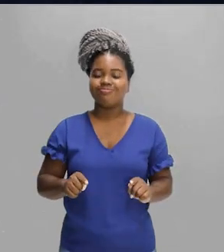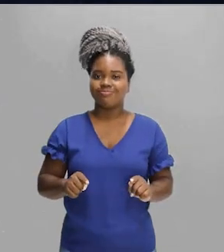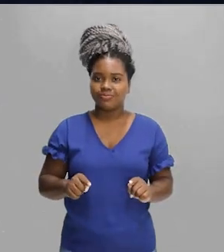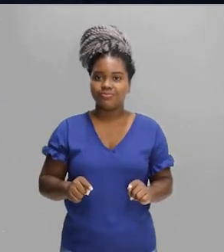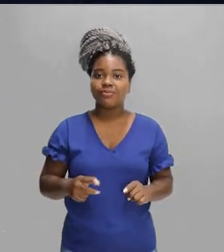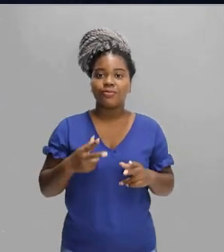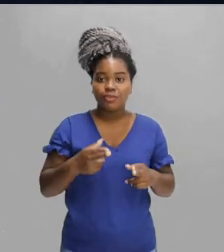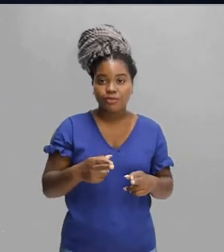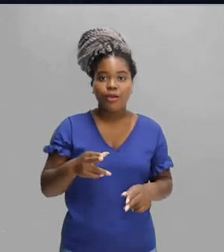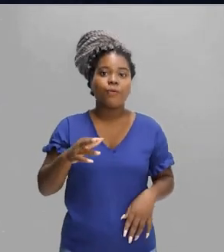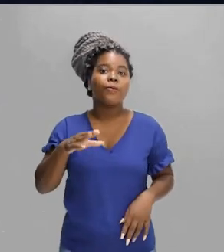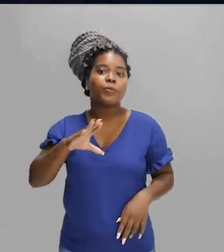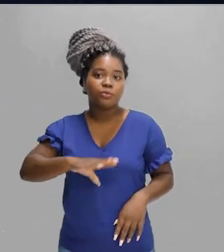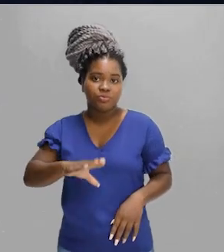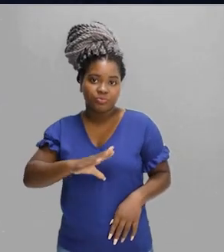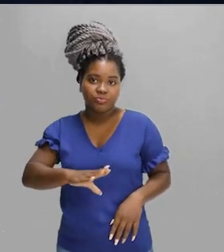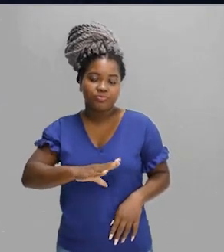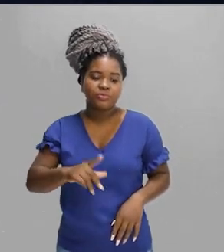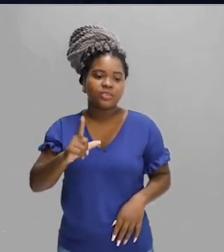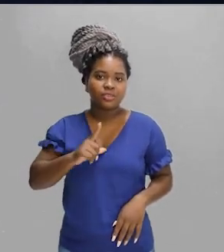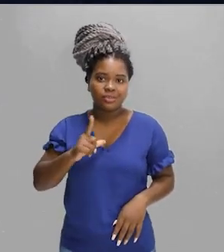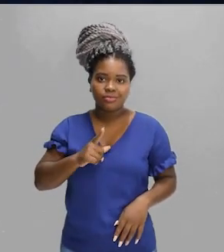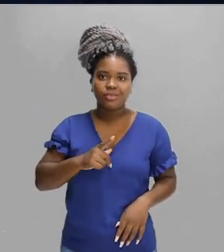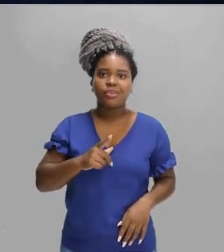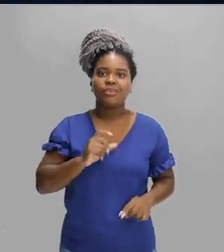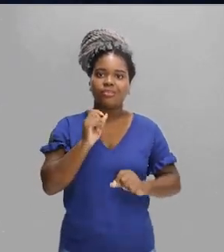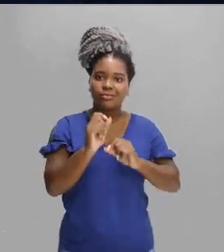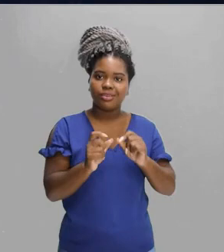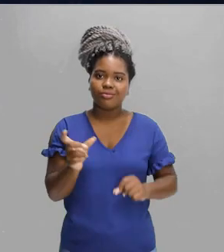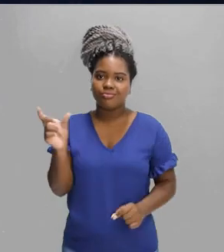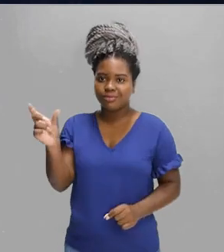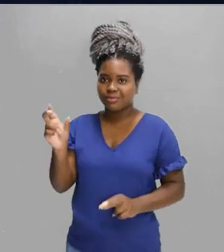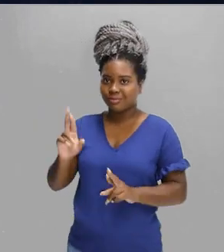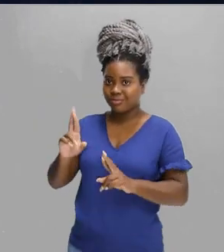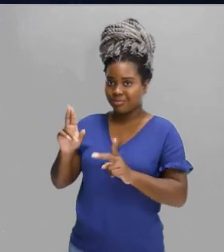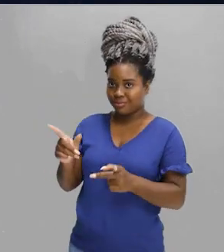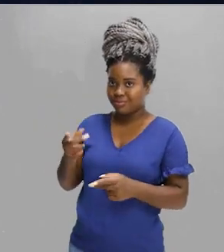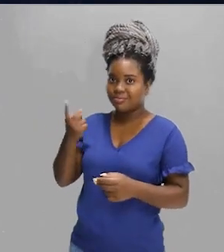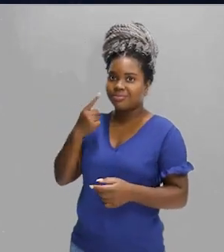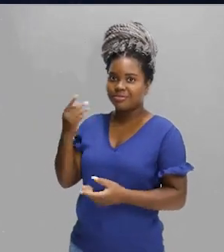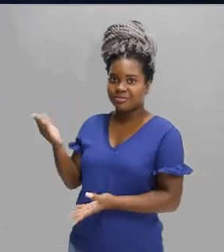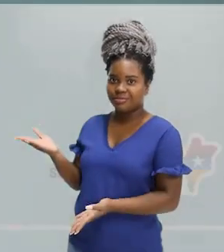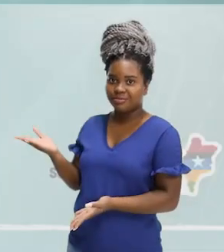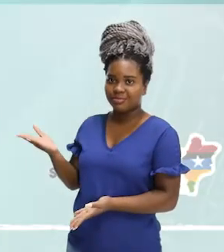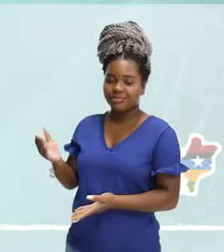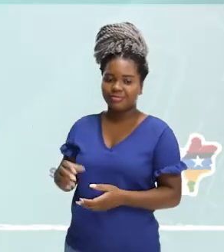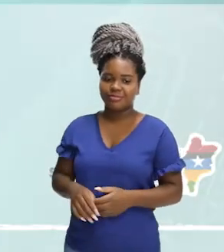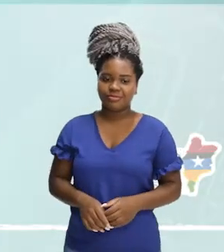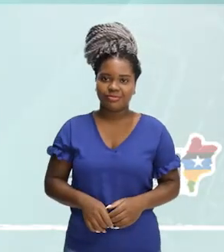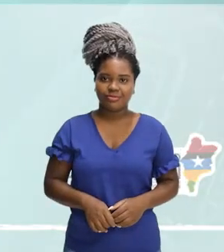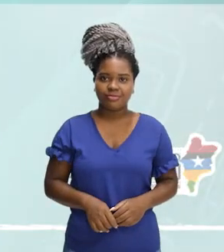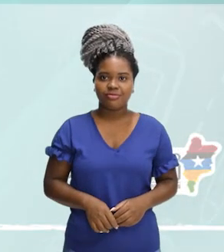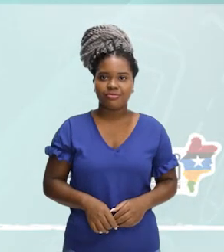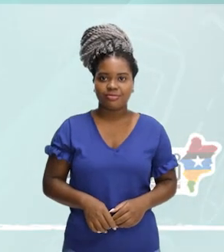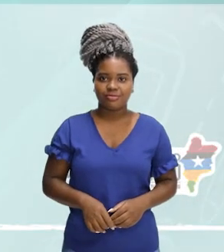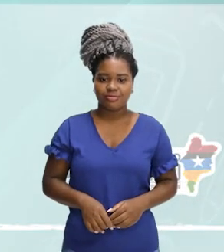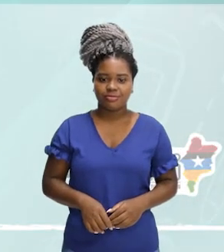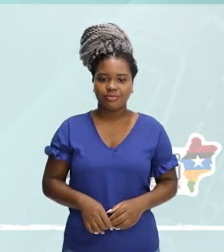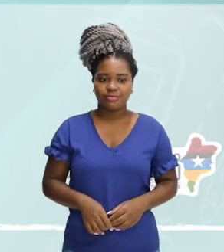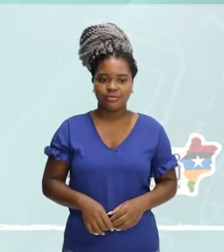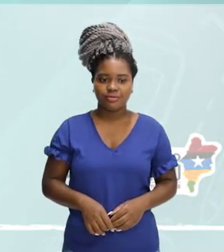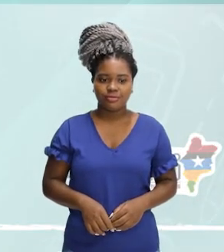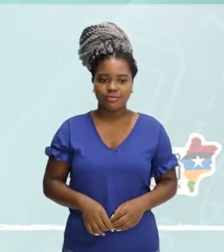língua portuguesa. Aí eu tenho um termo diferente aqui para vocês. Word blends e subpartes. Tá? Las